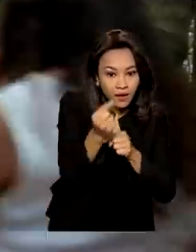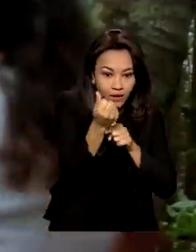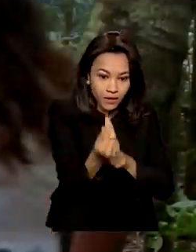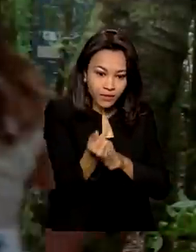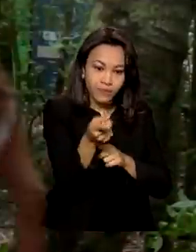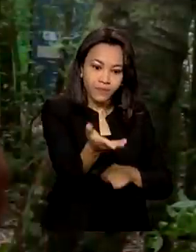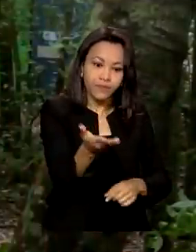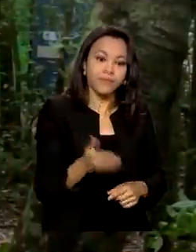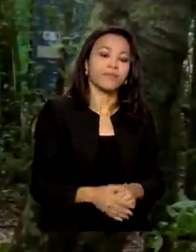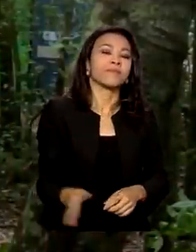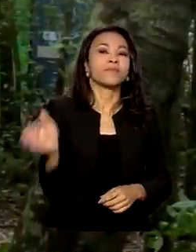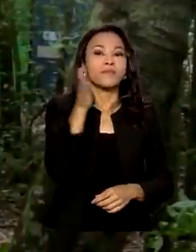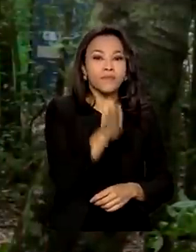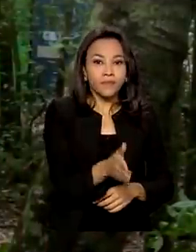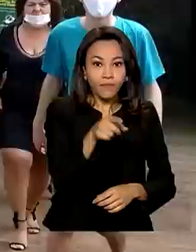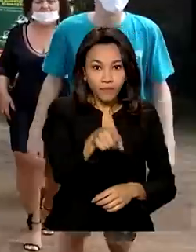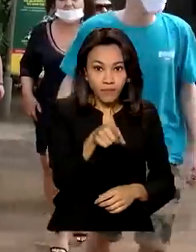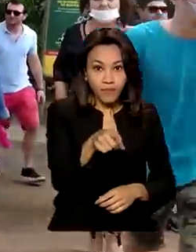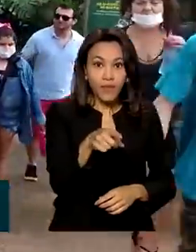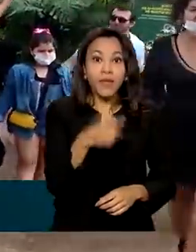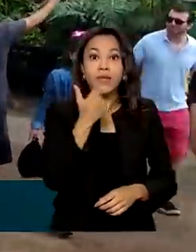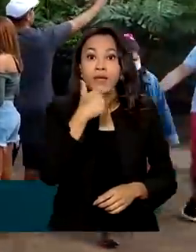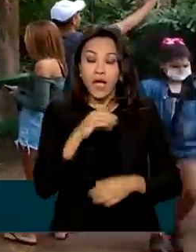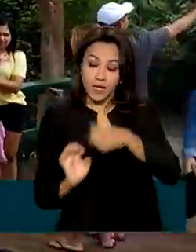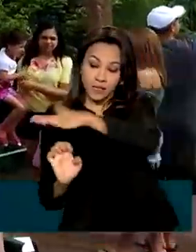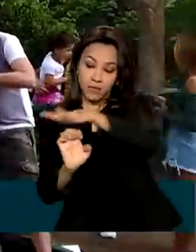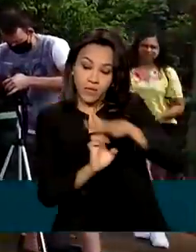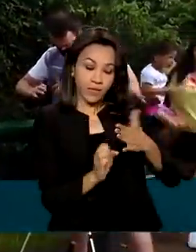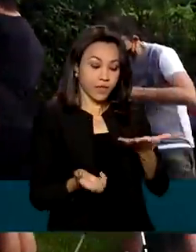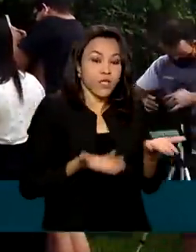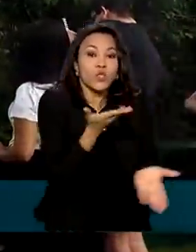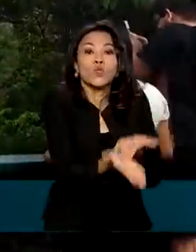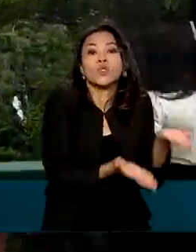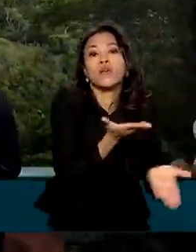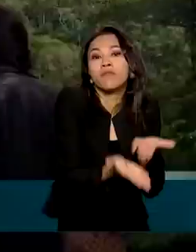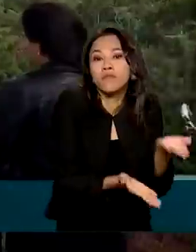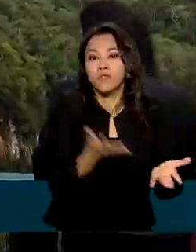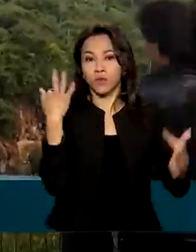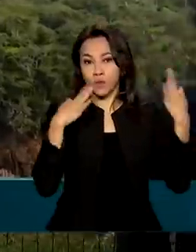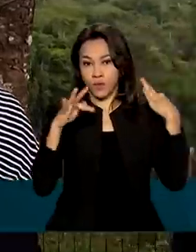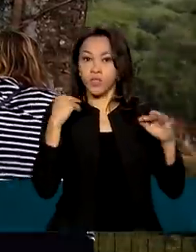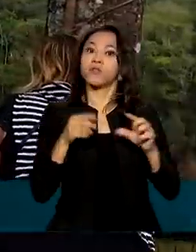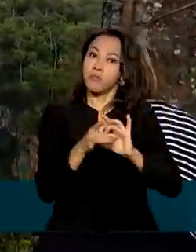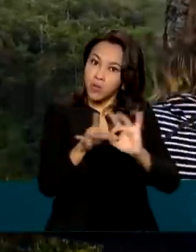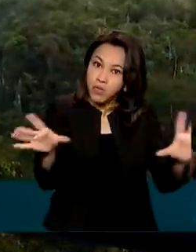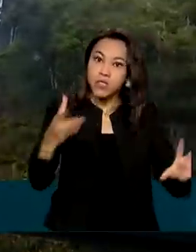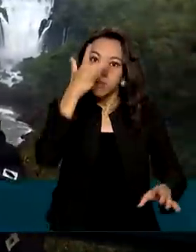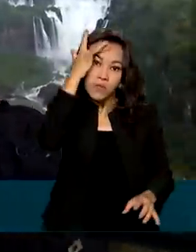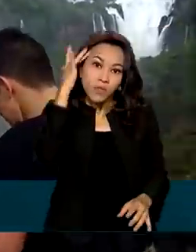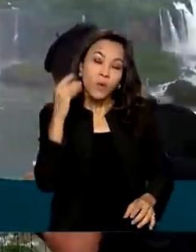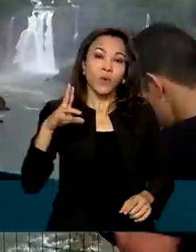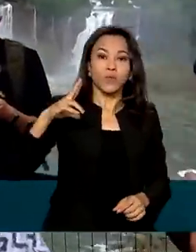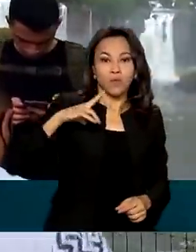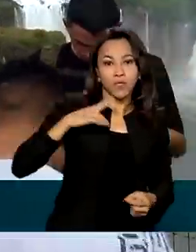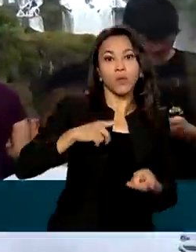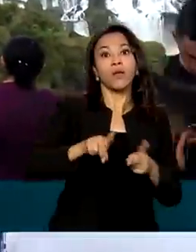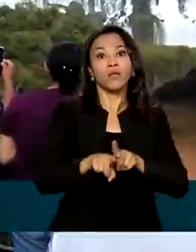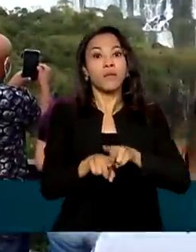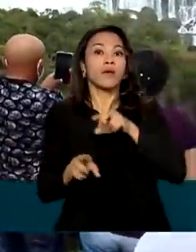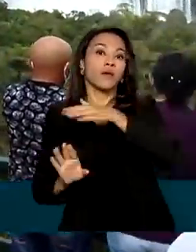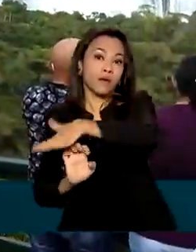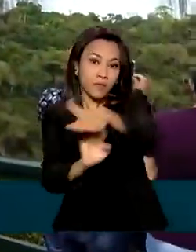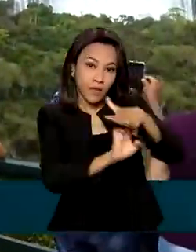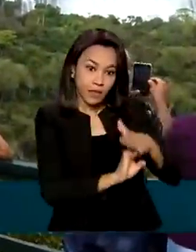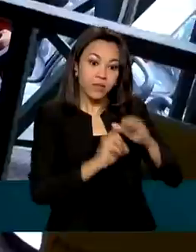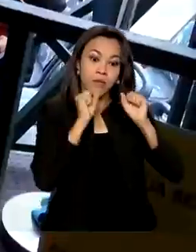O Cadastro de Prestadores de Serviços Turísticos permite que pessoas físicas e jurídicas atuem em